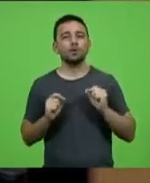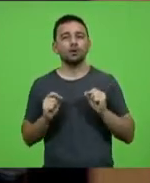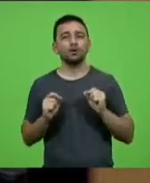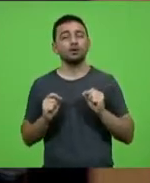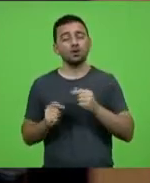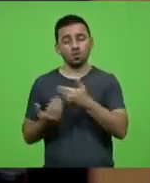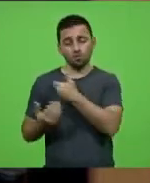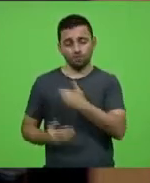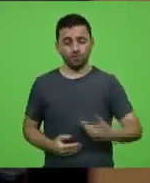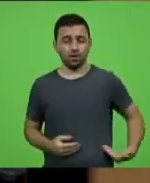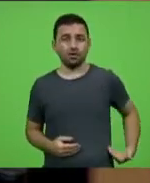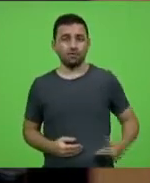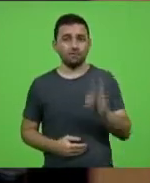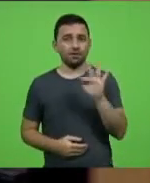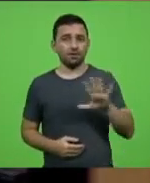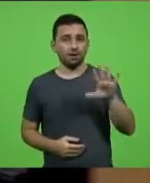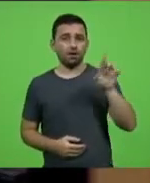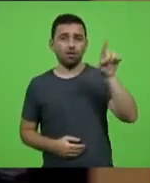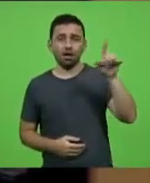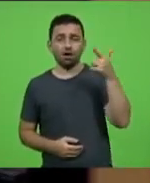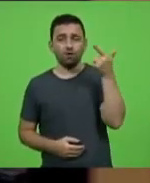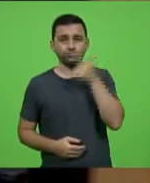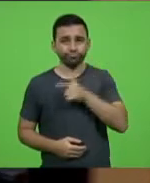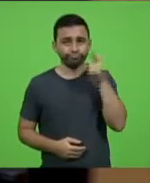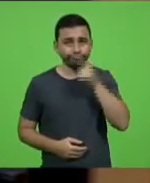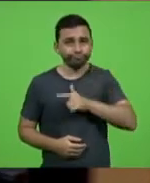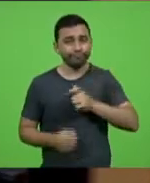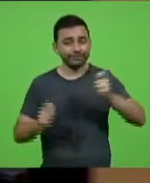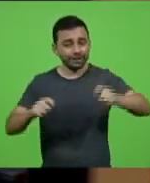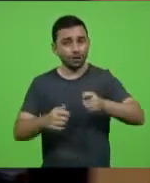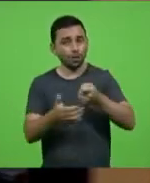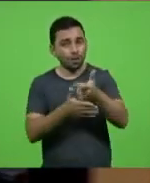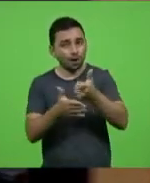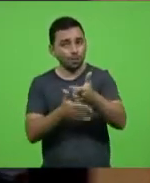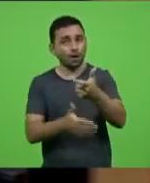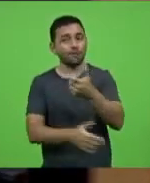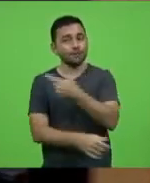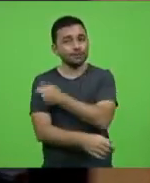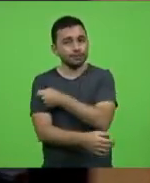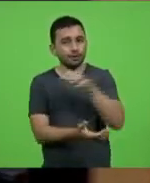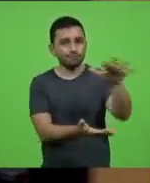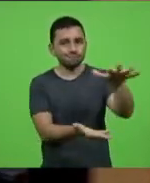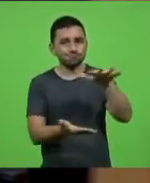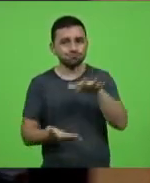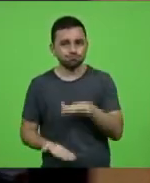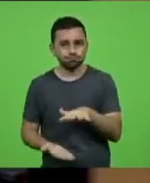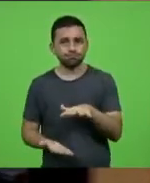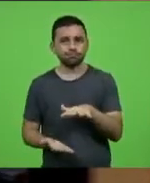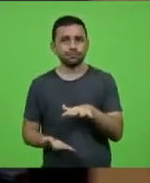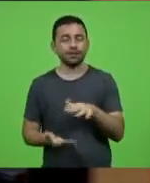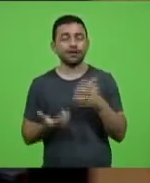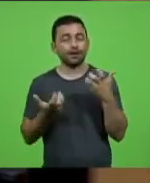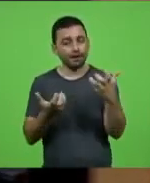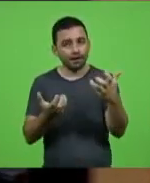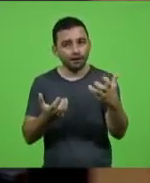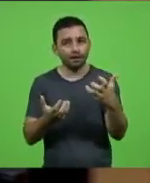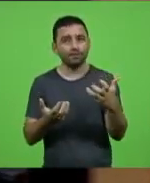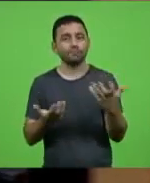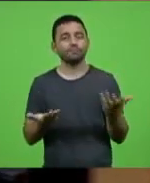governo federal consiga fazer as compras de doses de vacinas que está buscando fazer,